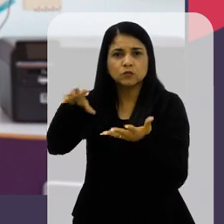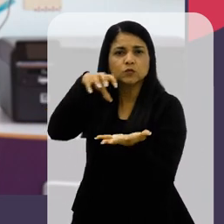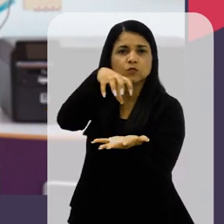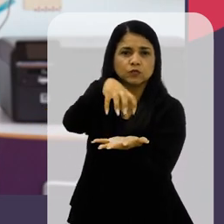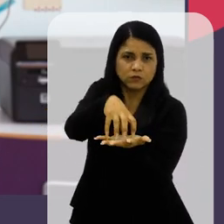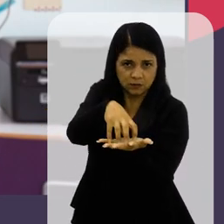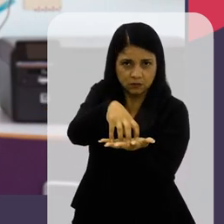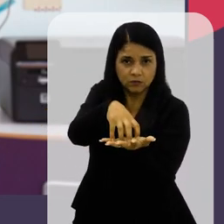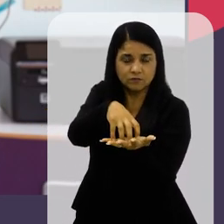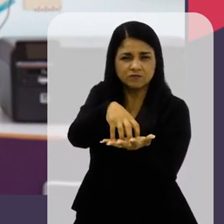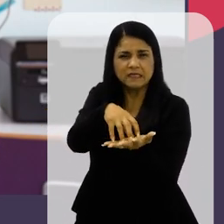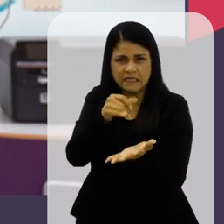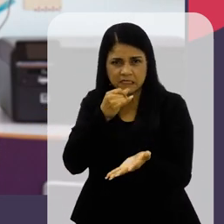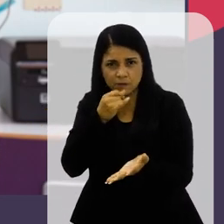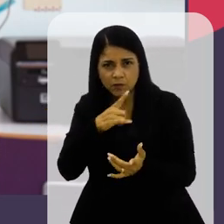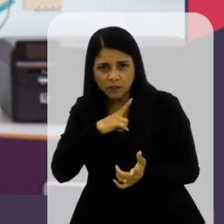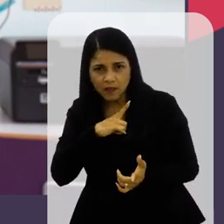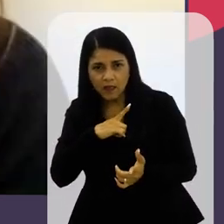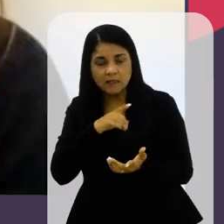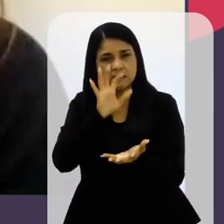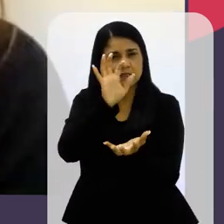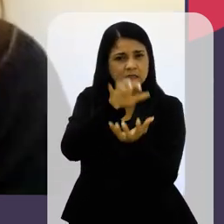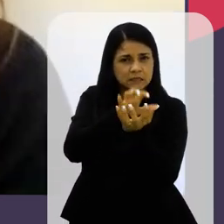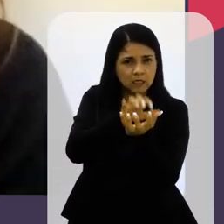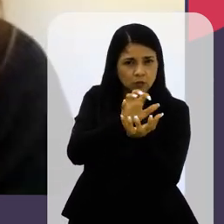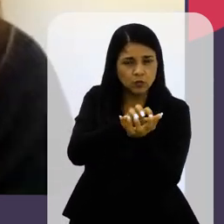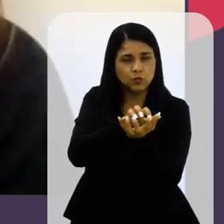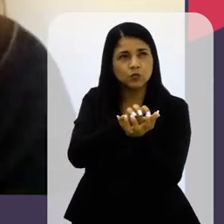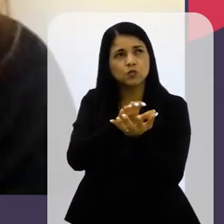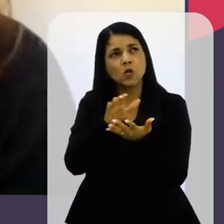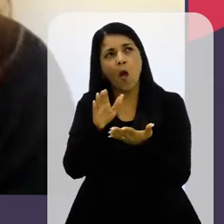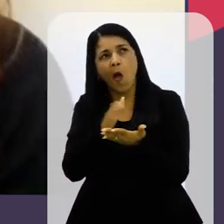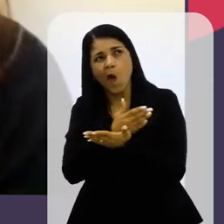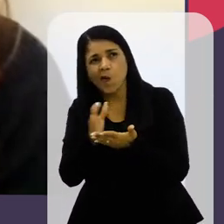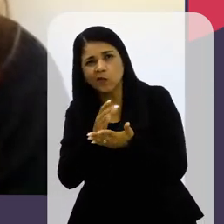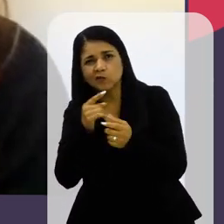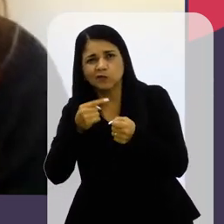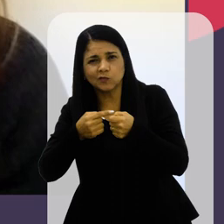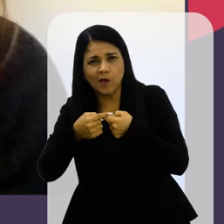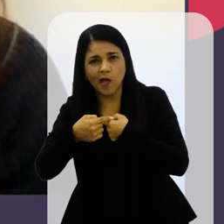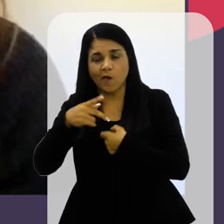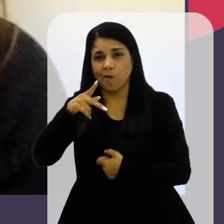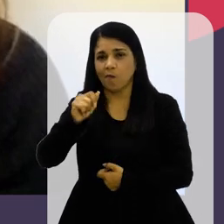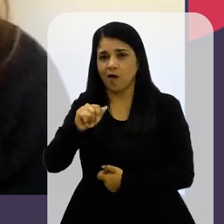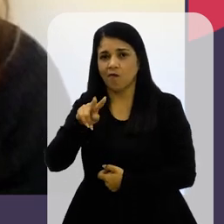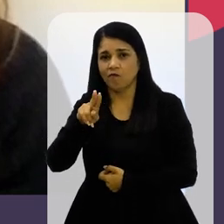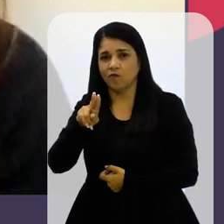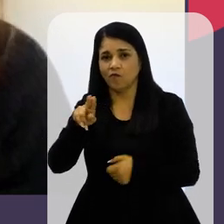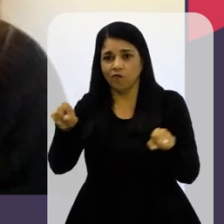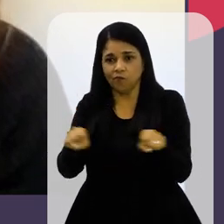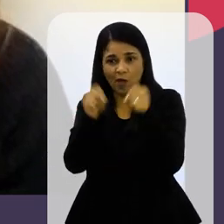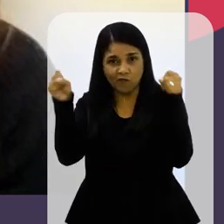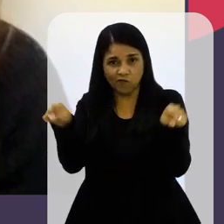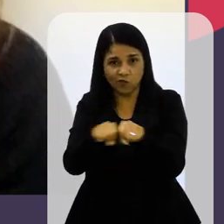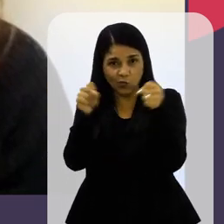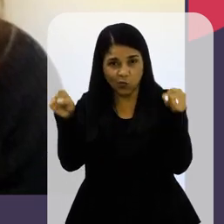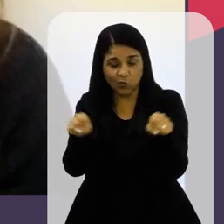Você tem Alguns Exemplos Para dar Santa Cruz Alguns Bairros Como Pavuna